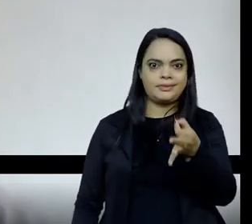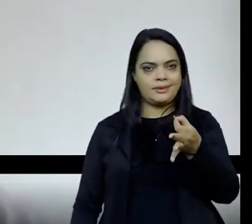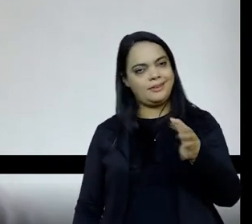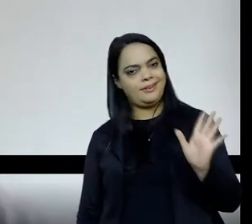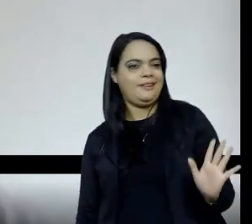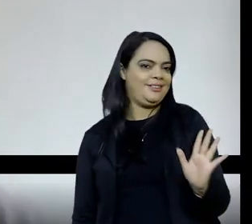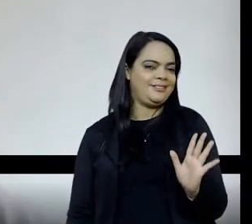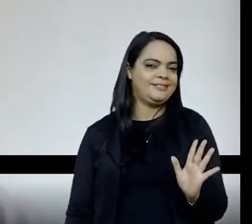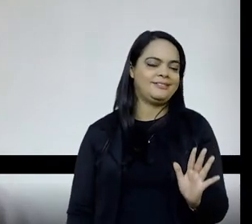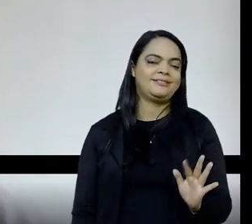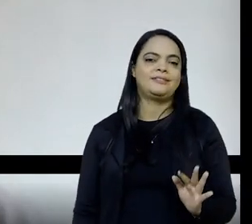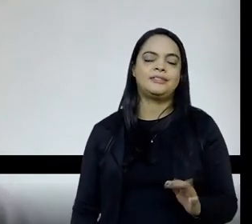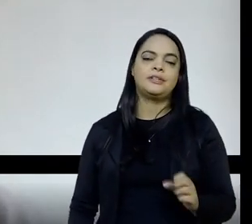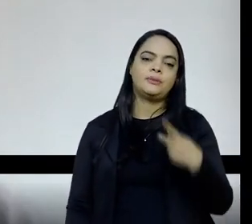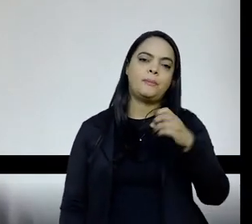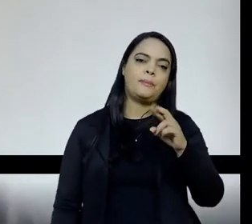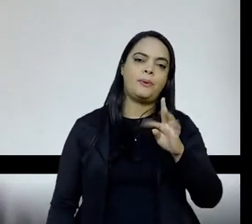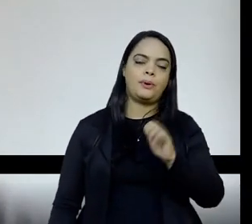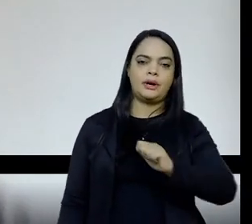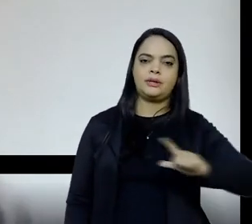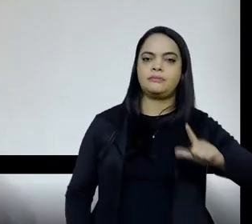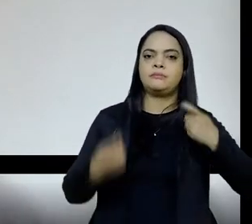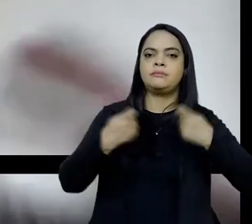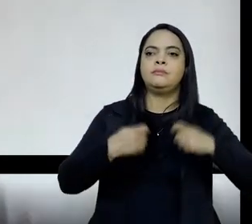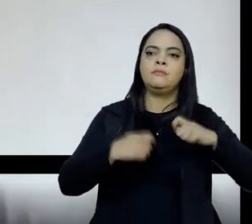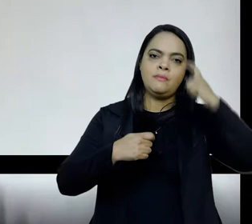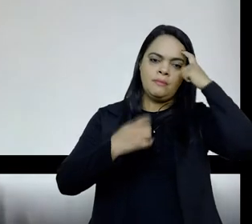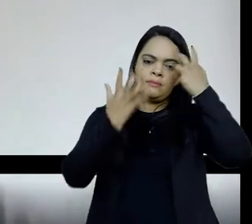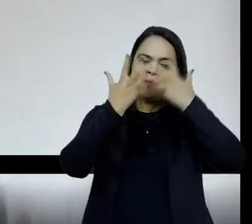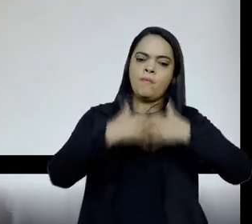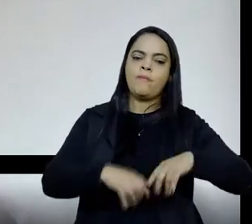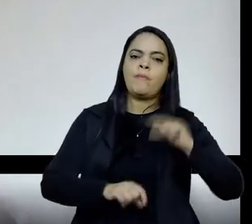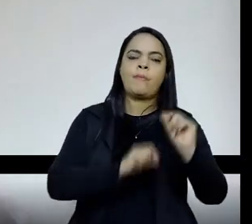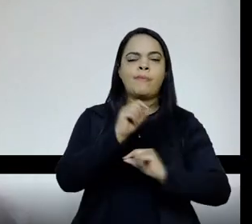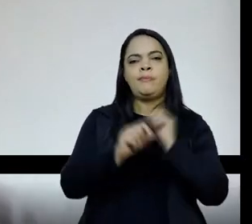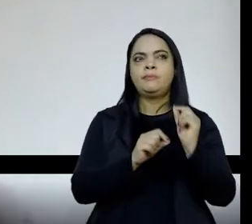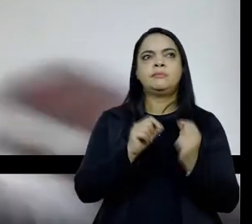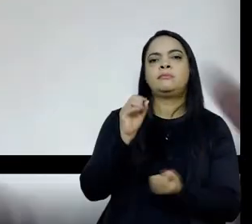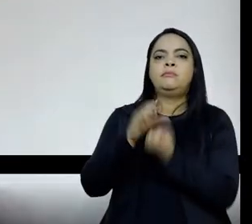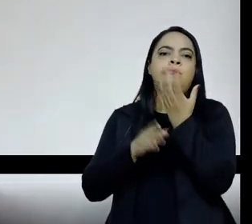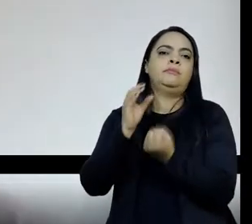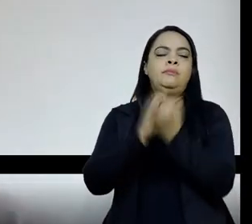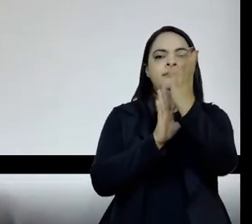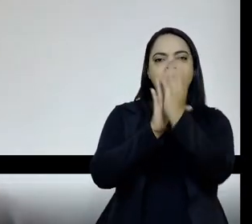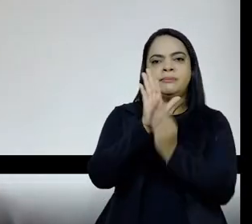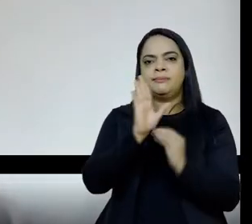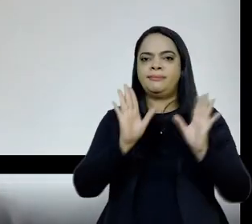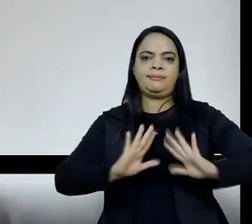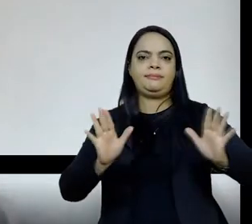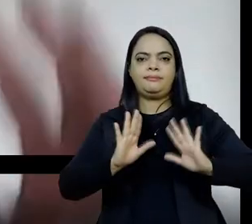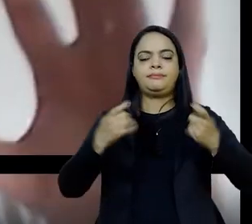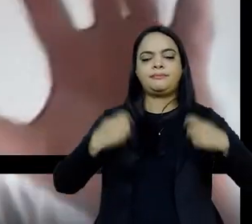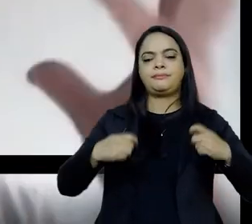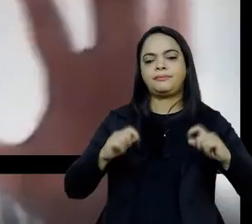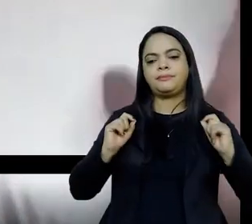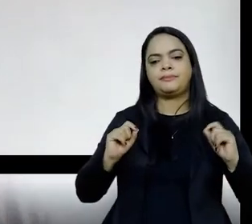do ponto de vista do portal, elas deviam se preocupar menos em produzir e muito mais em editorar,